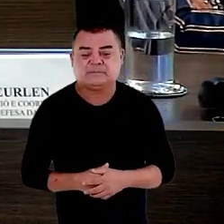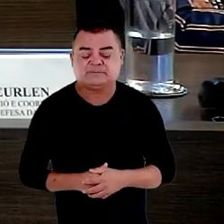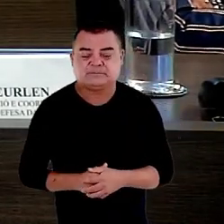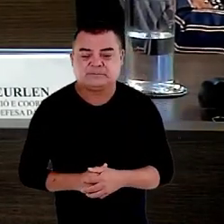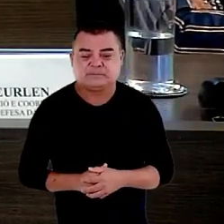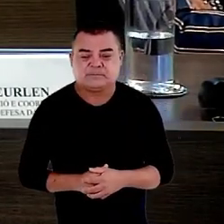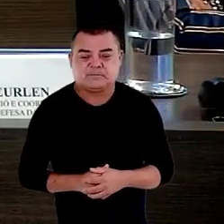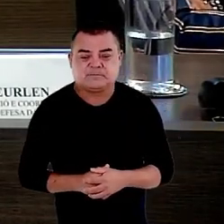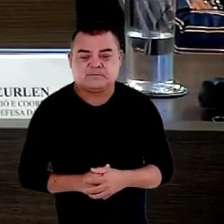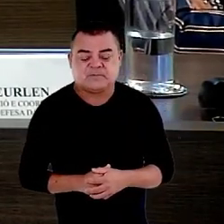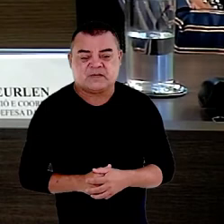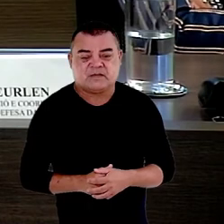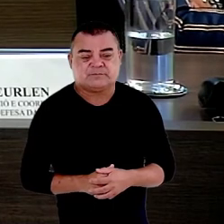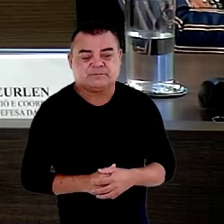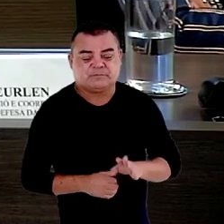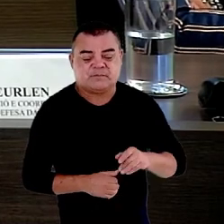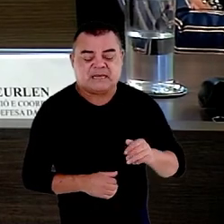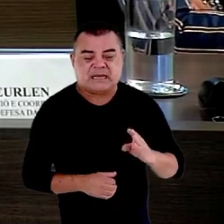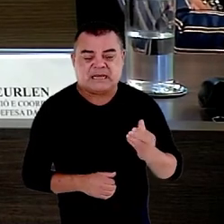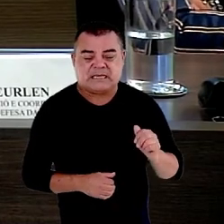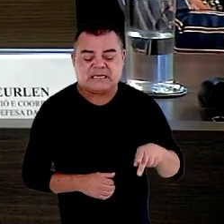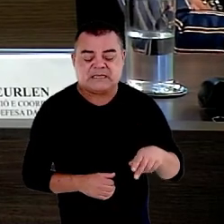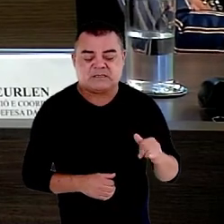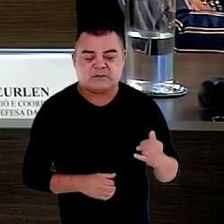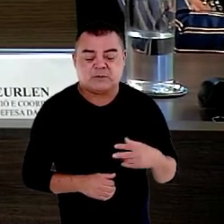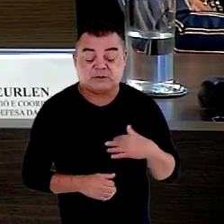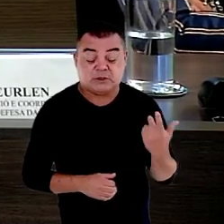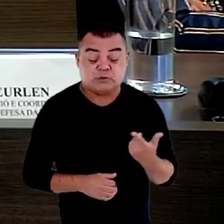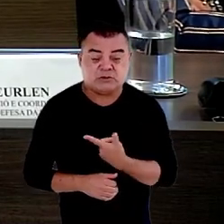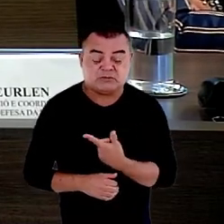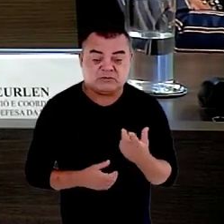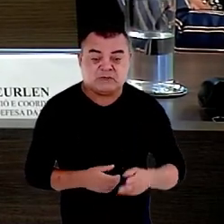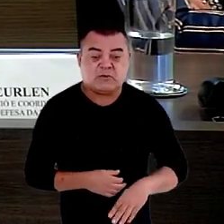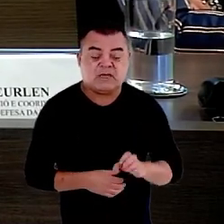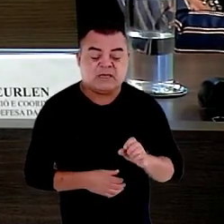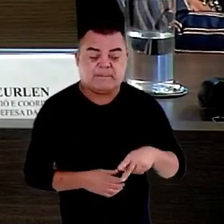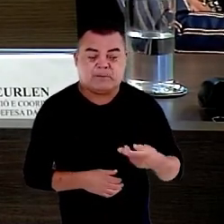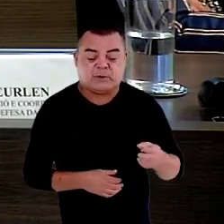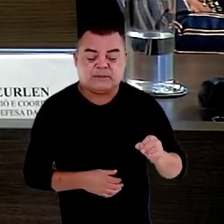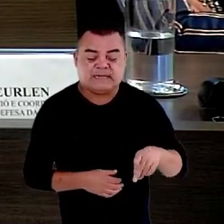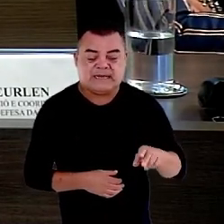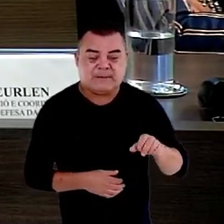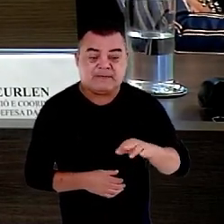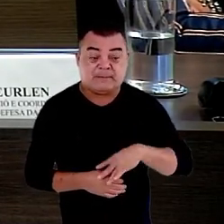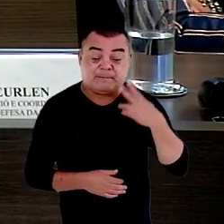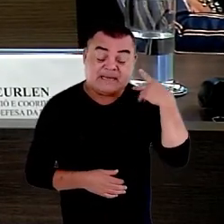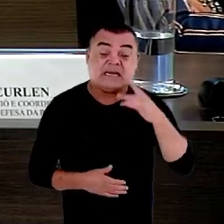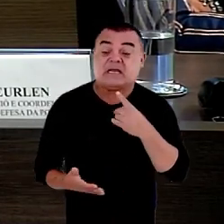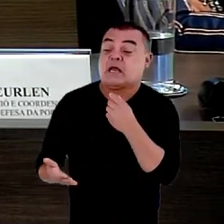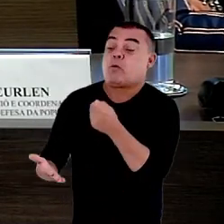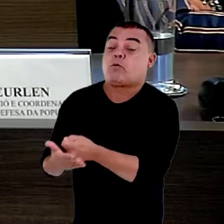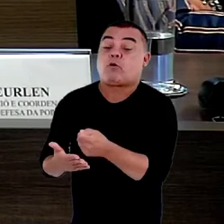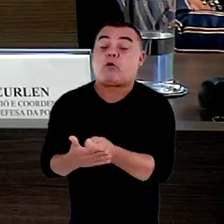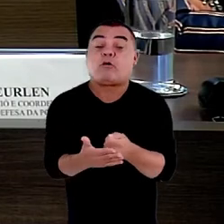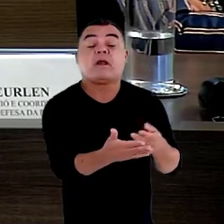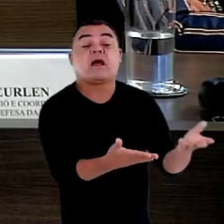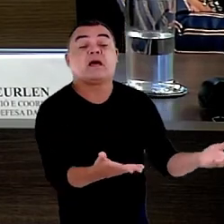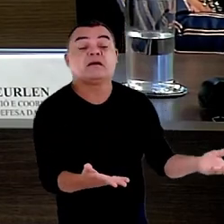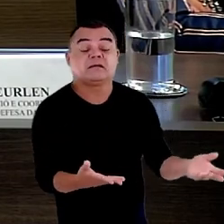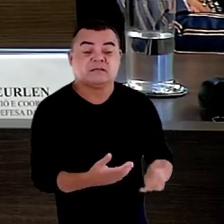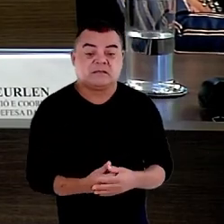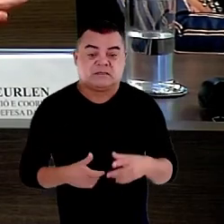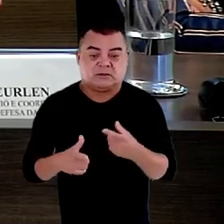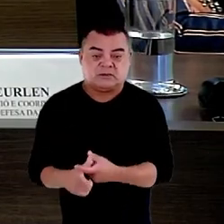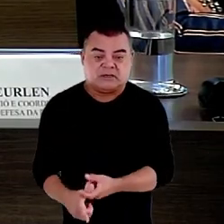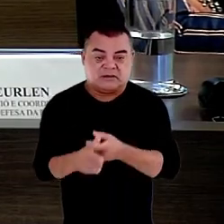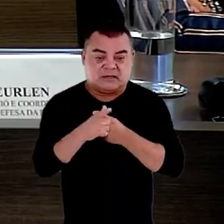os mecanismos que nos dão empoderamento para cobrar essas prestações que o é devedor para a